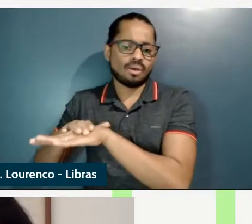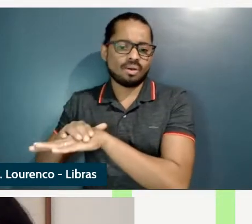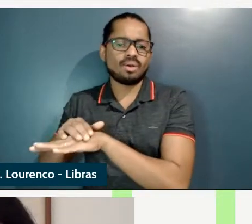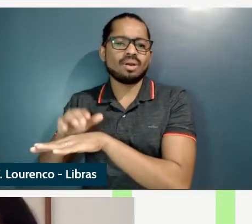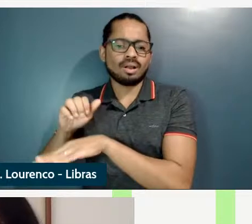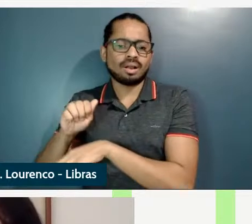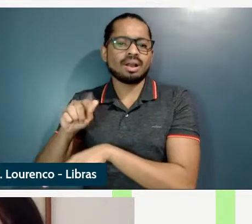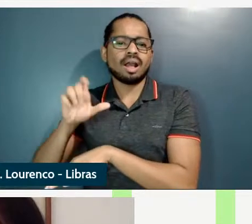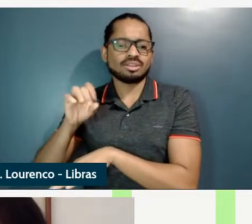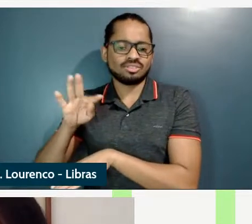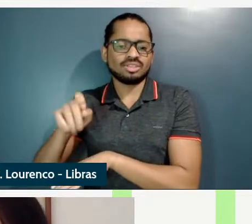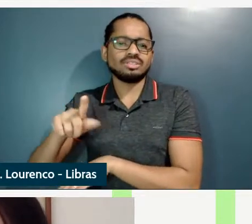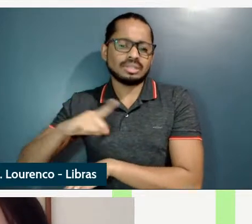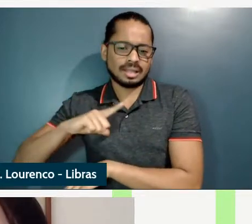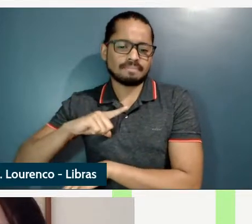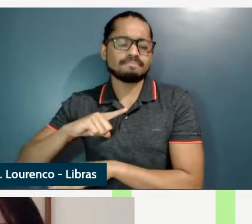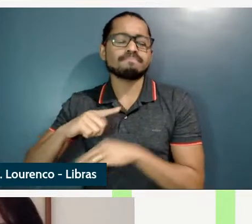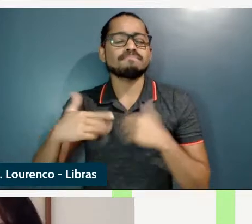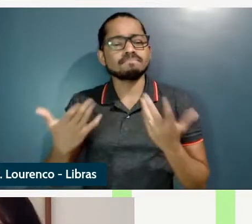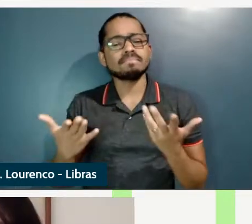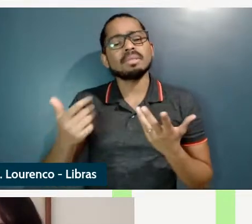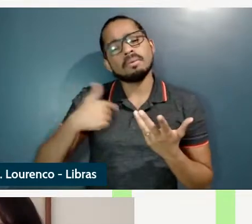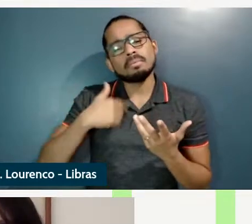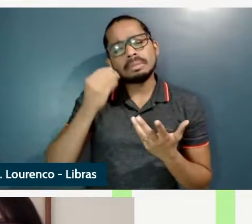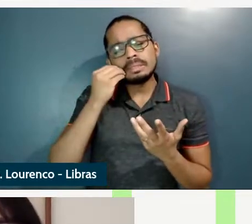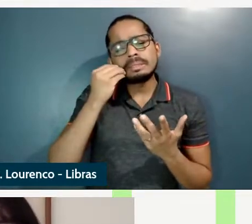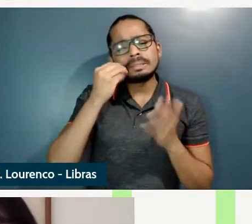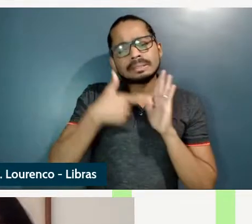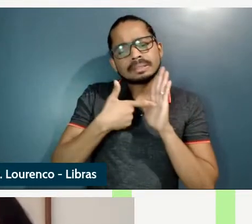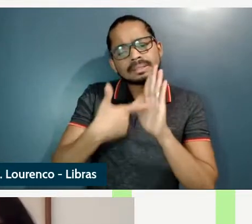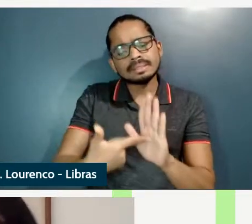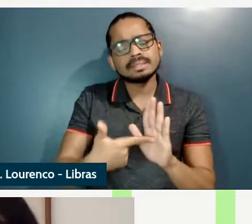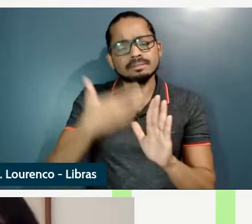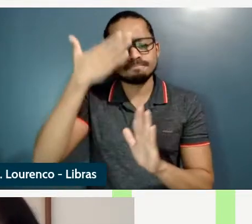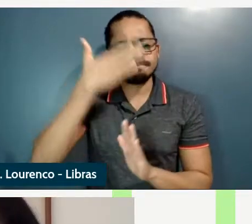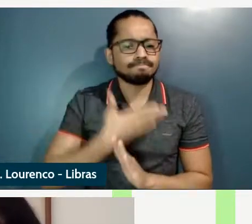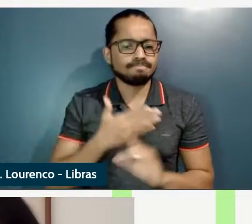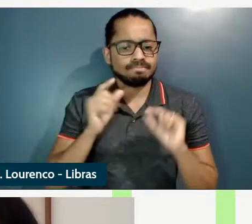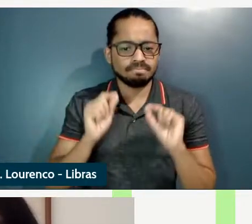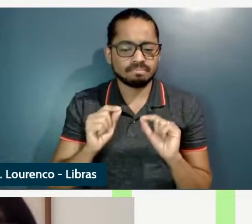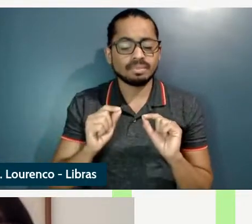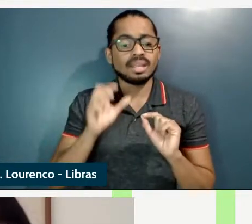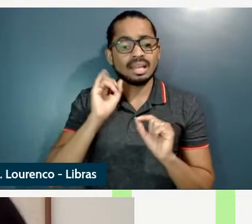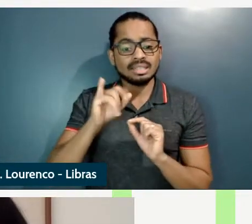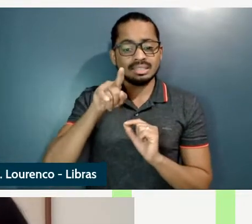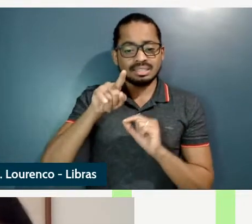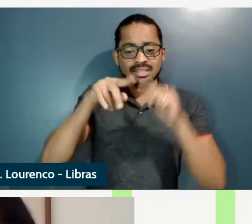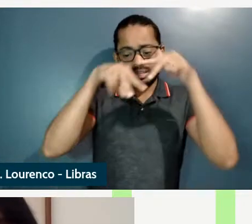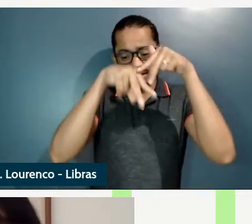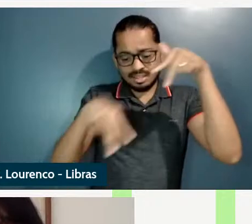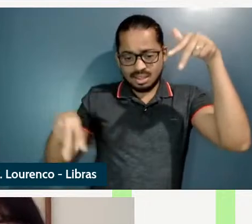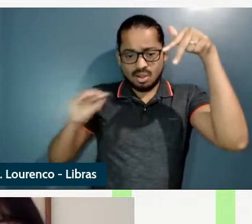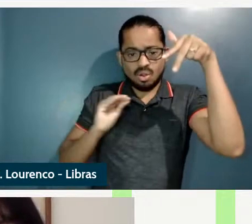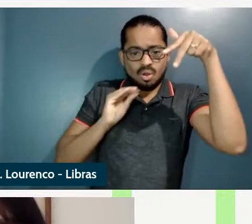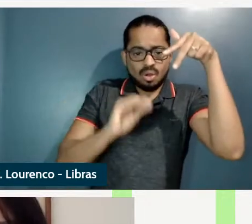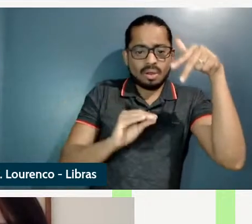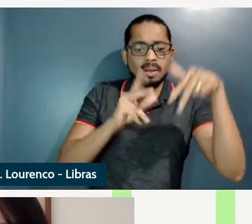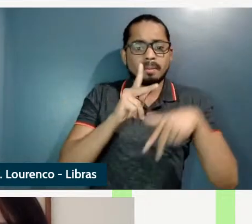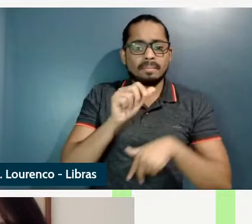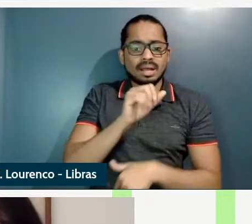o que eu vou mostrar é que quando esse núcleo faz essa operação passiva ele pode